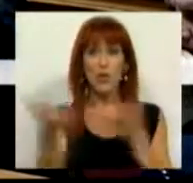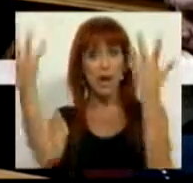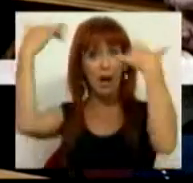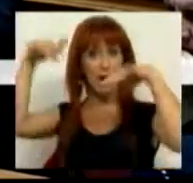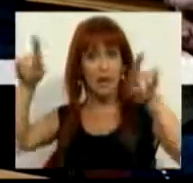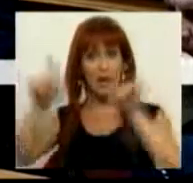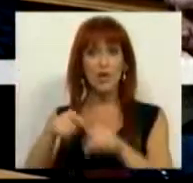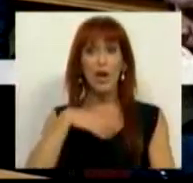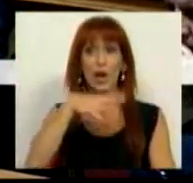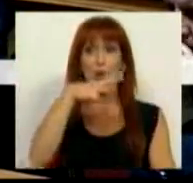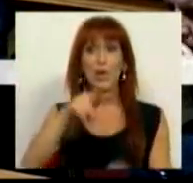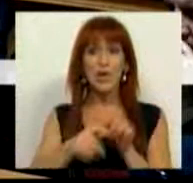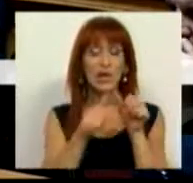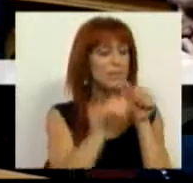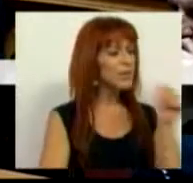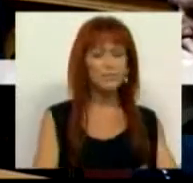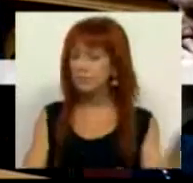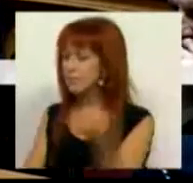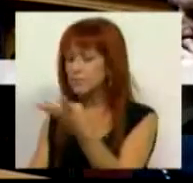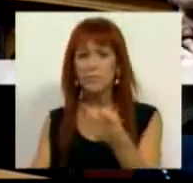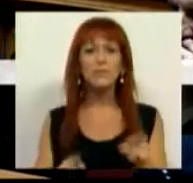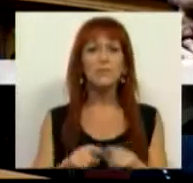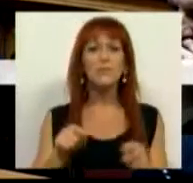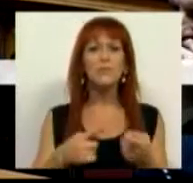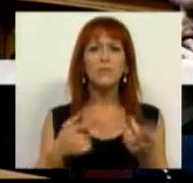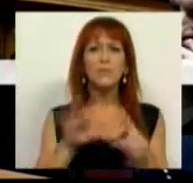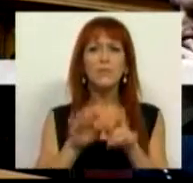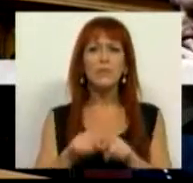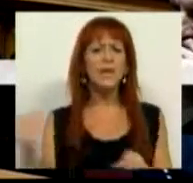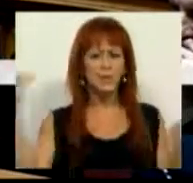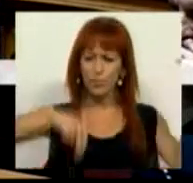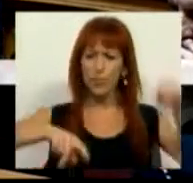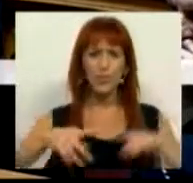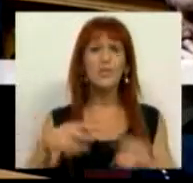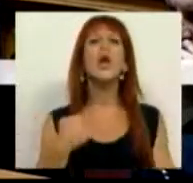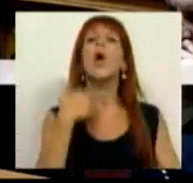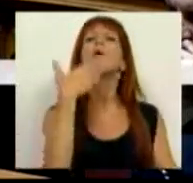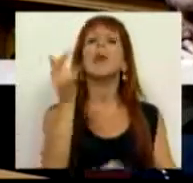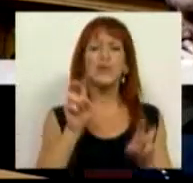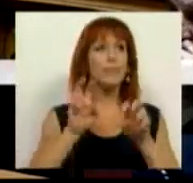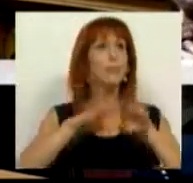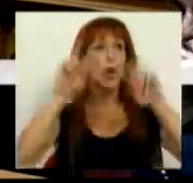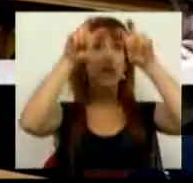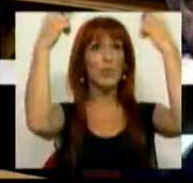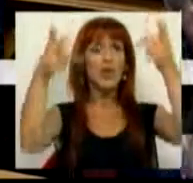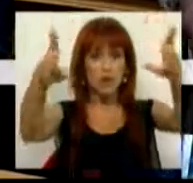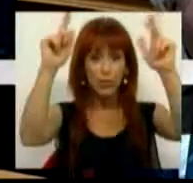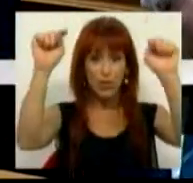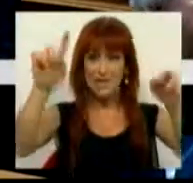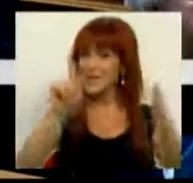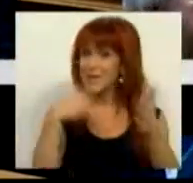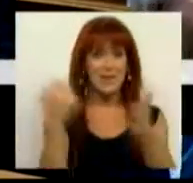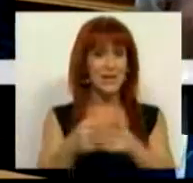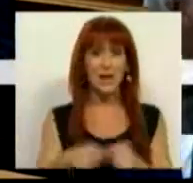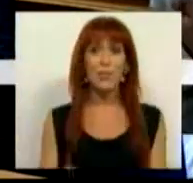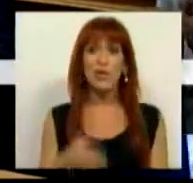como temos visto pelas intervenções, são presença regular nesta Assembleia e por isso agradecemos a vossa disponibilidade sempre